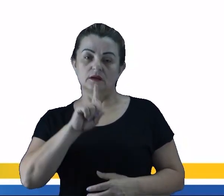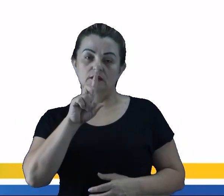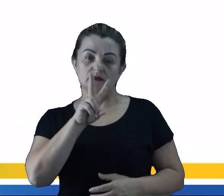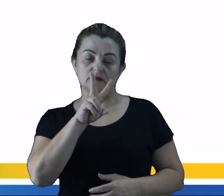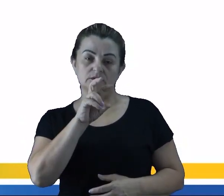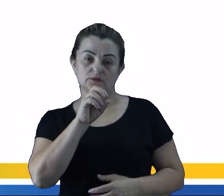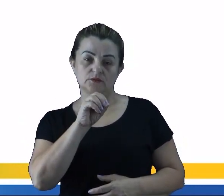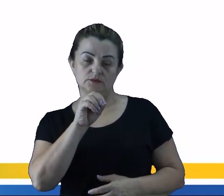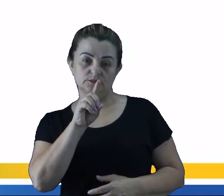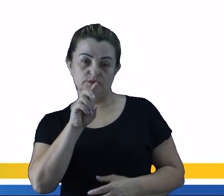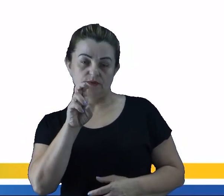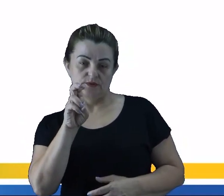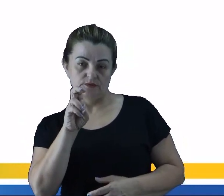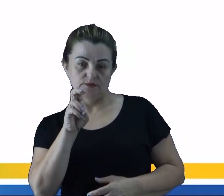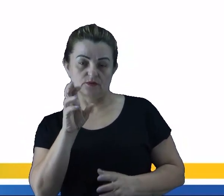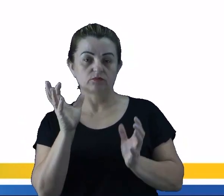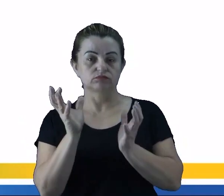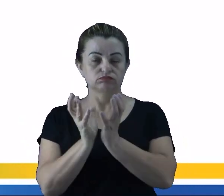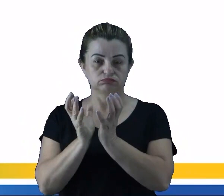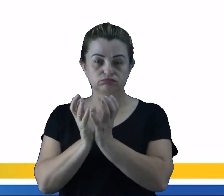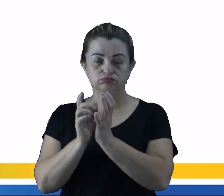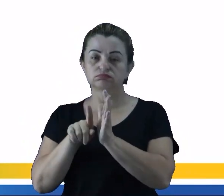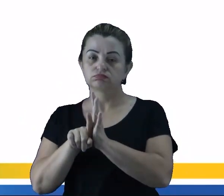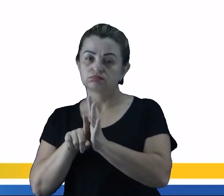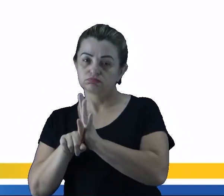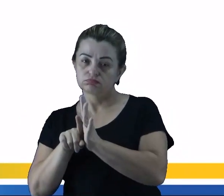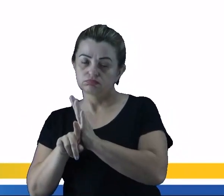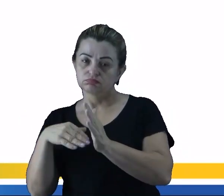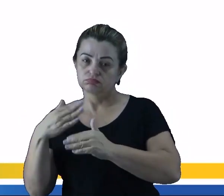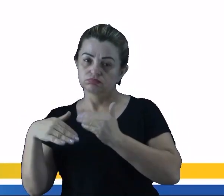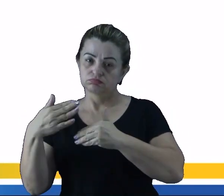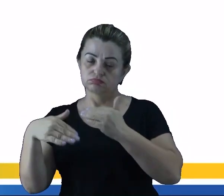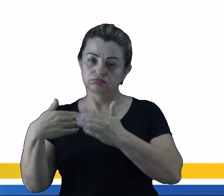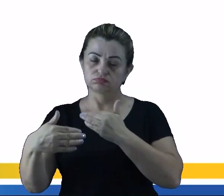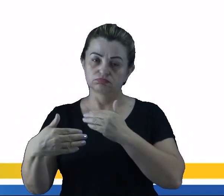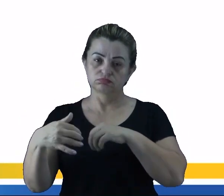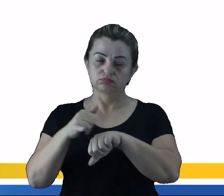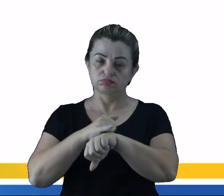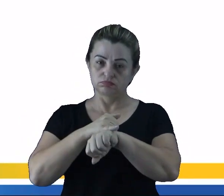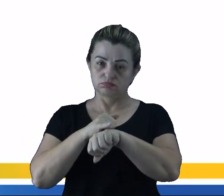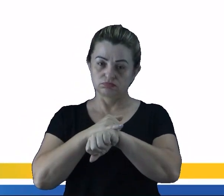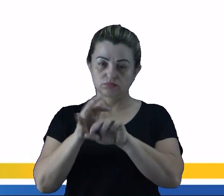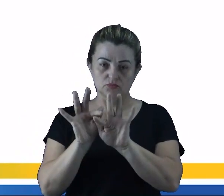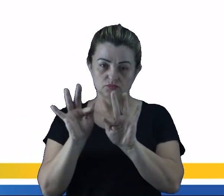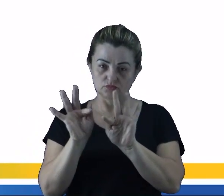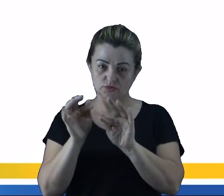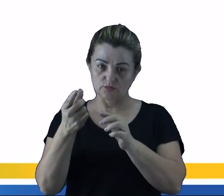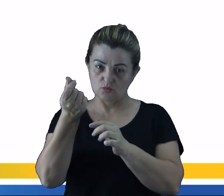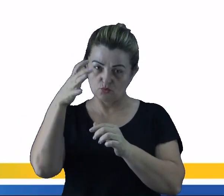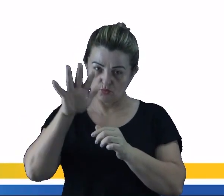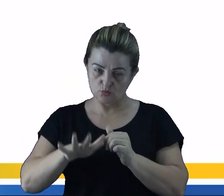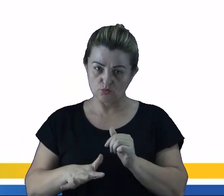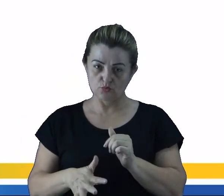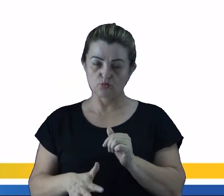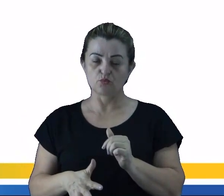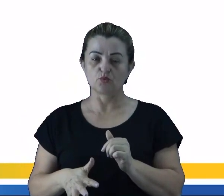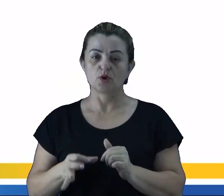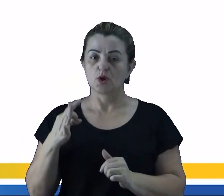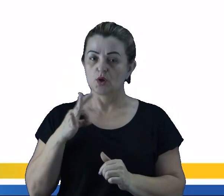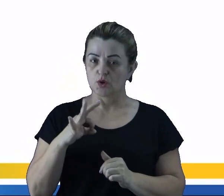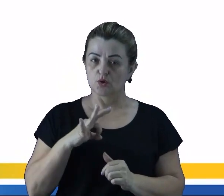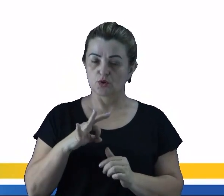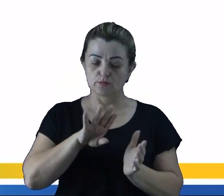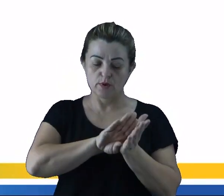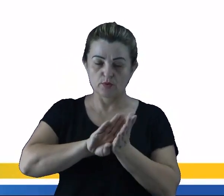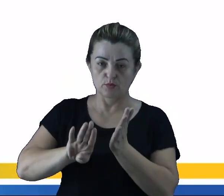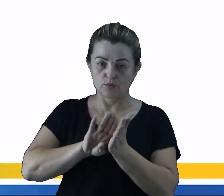de 2015 e fala assim. Um grupo de pesquisadores desenvolveu um método simples, barato e eficaz para a remoção do